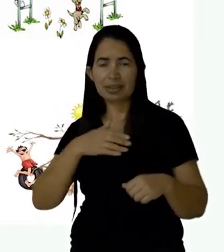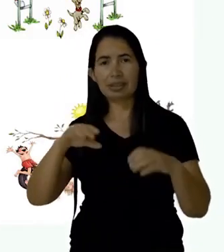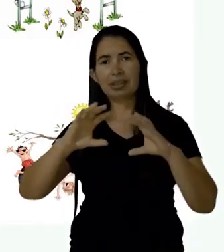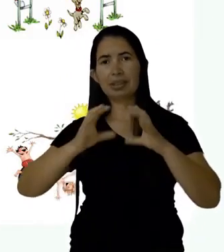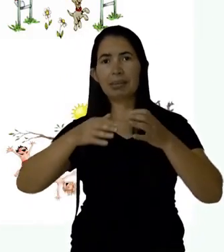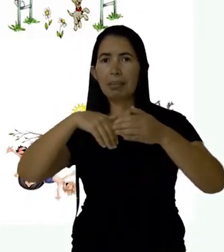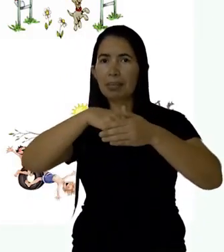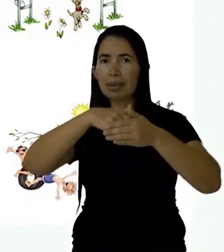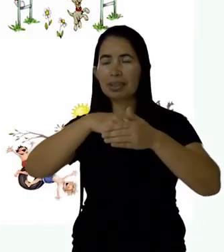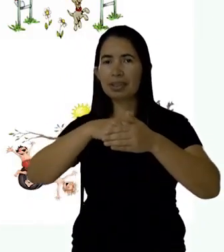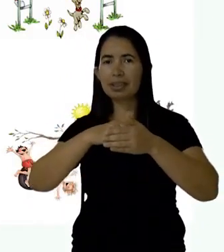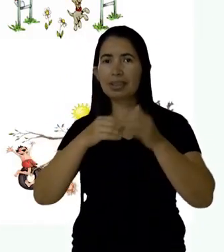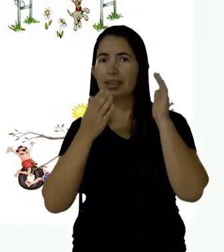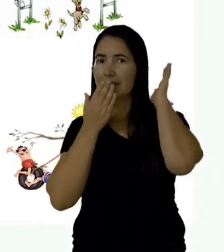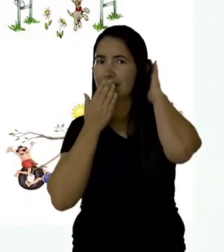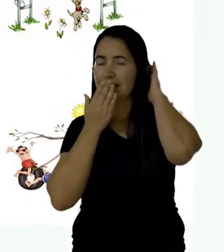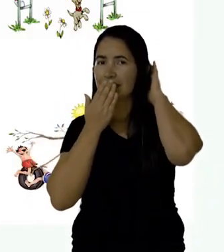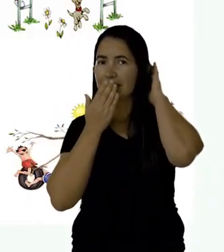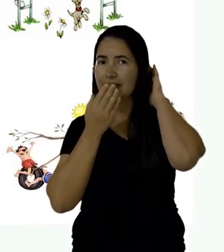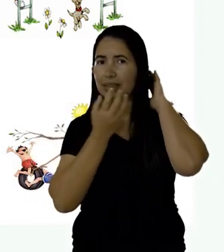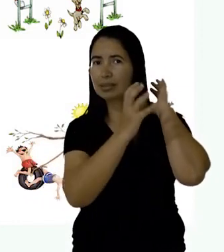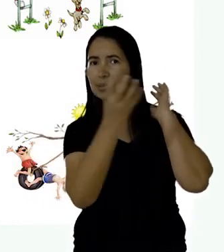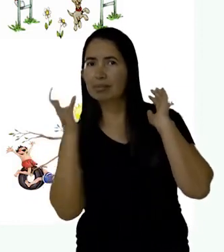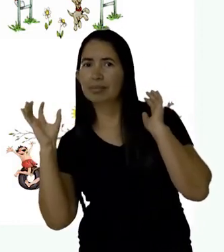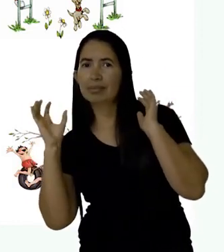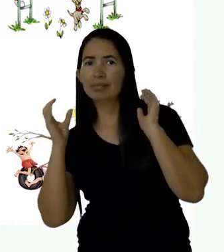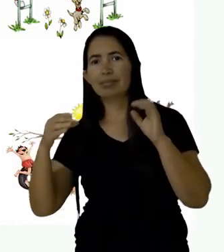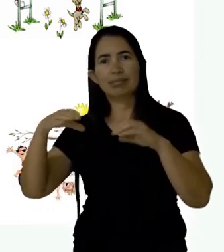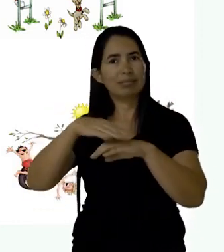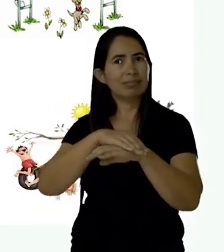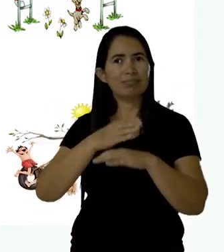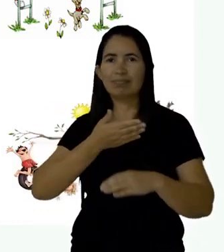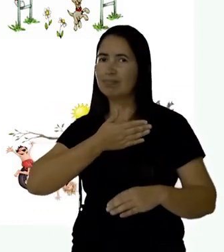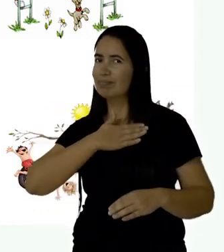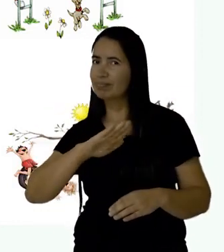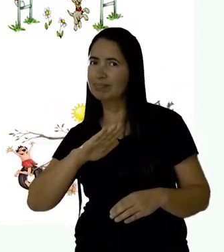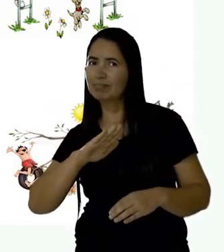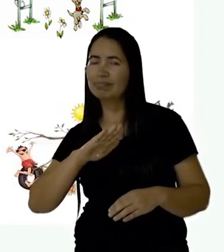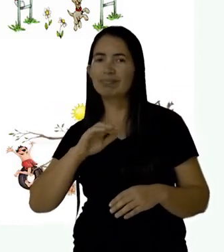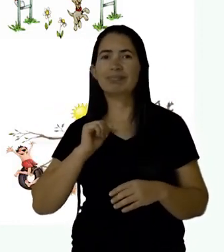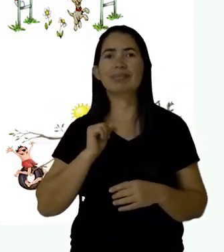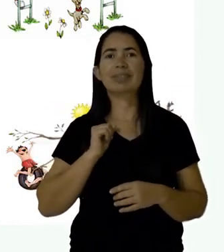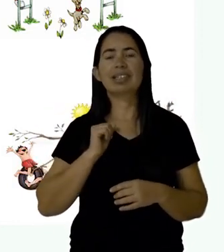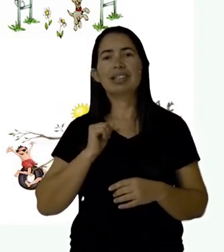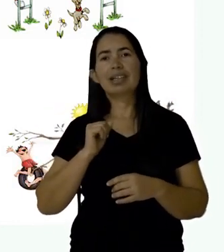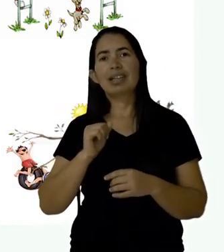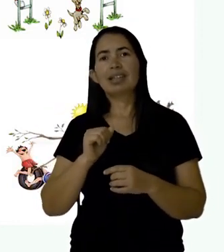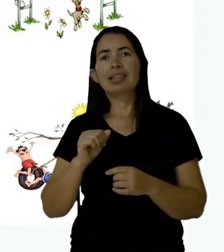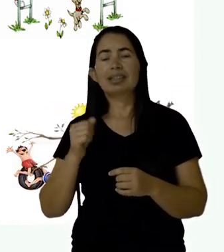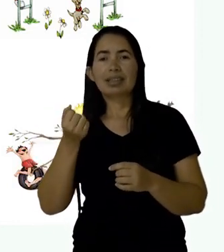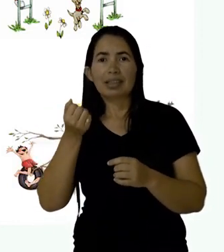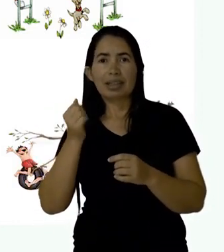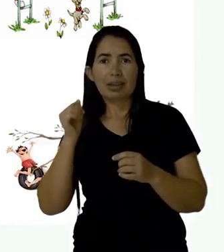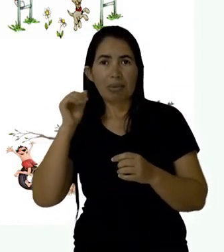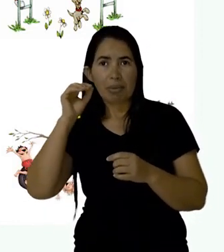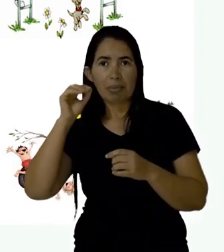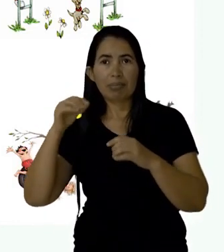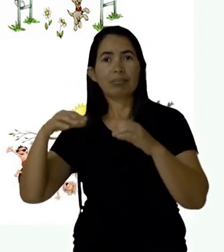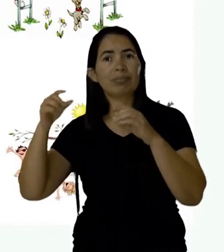bola. Seja indezinha do mato, não goste de usar sapato. Caeté ou cariri.